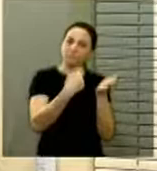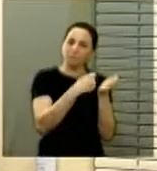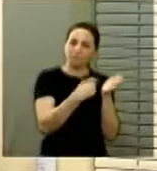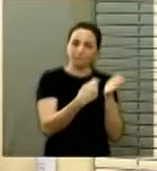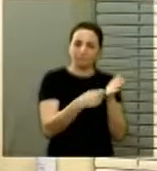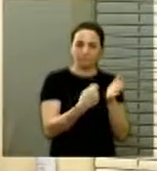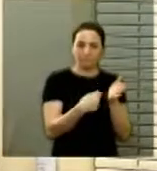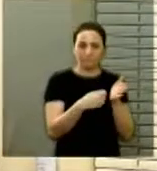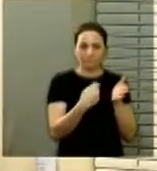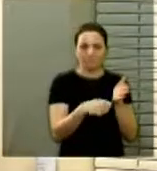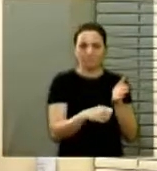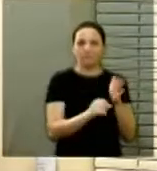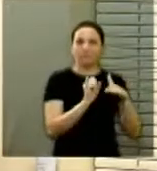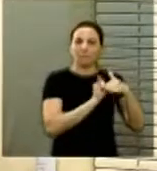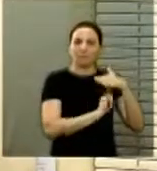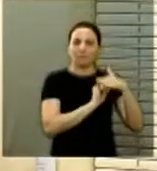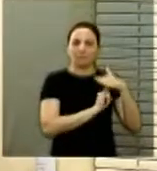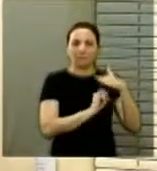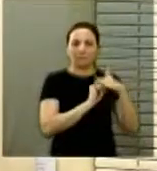das diversas entidades,